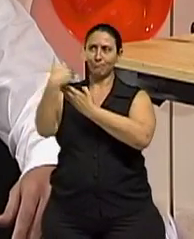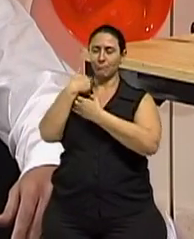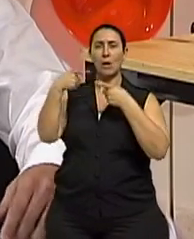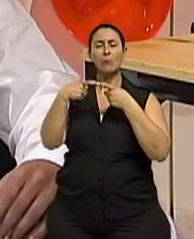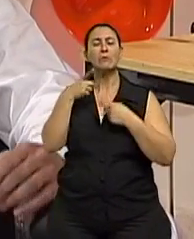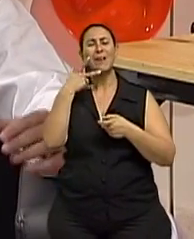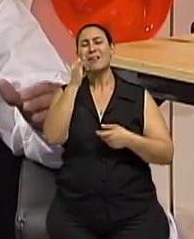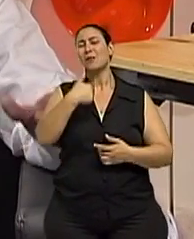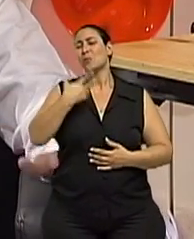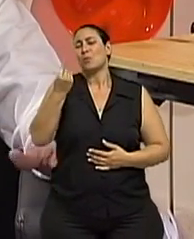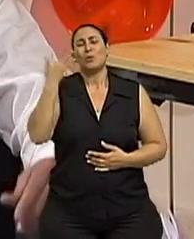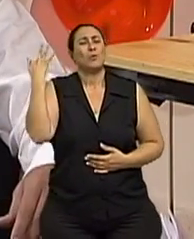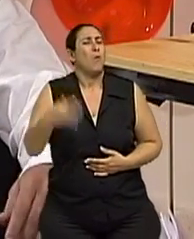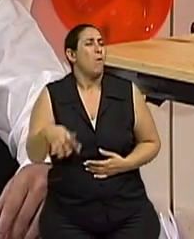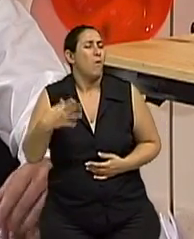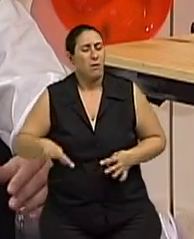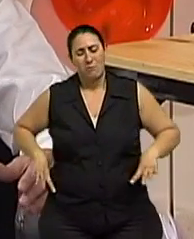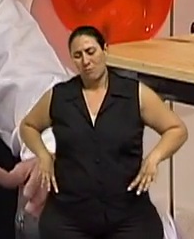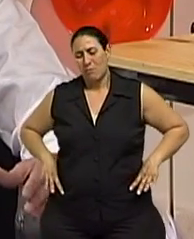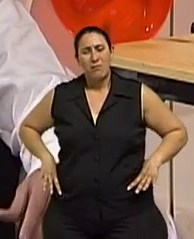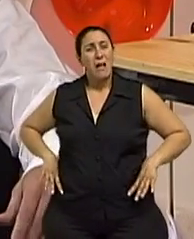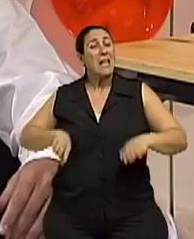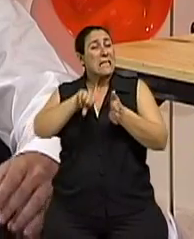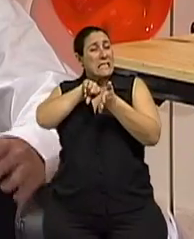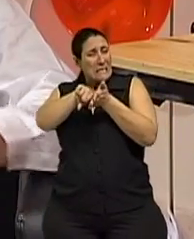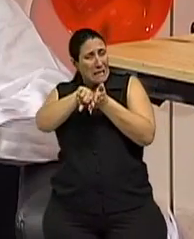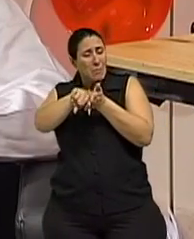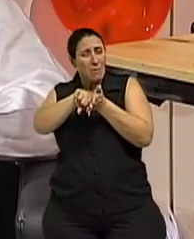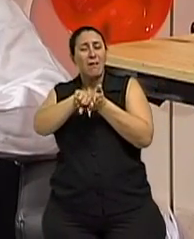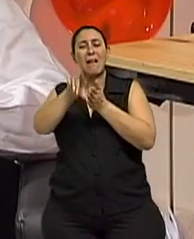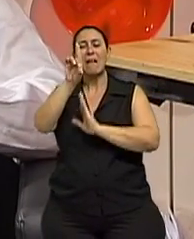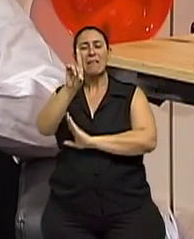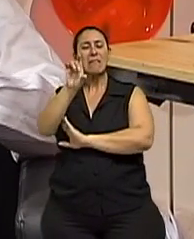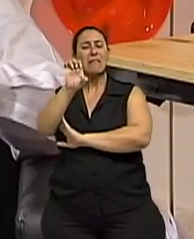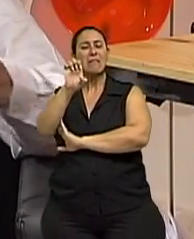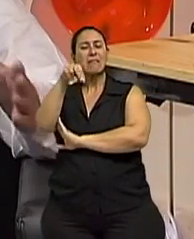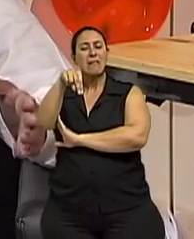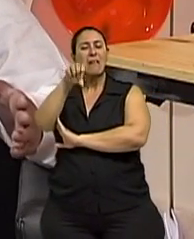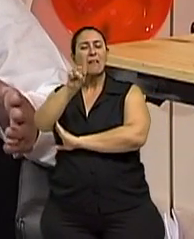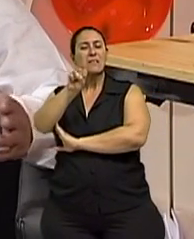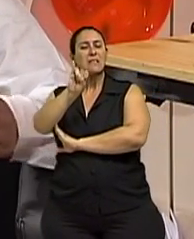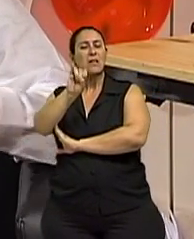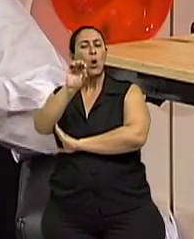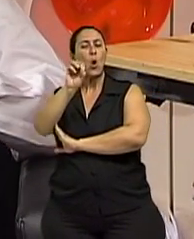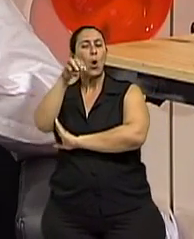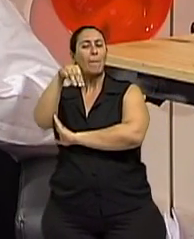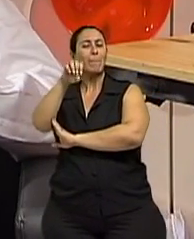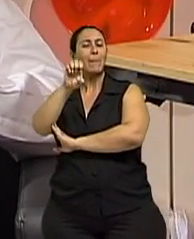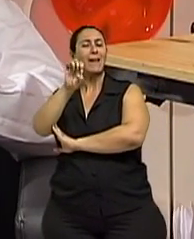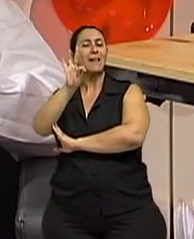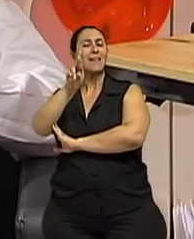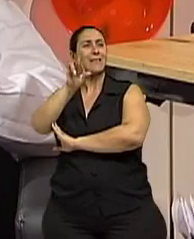e a minha densitometria deu alterada. A densitometria é um exame que é para ver osteoporose. Então as pessoas